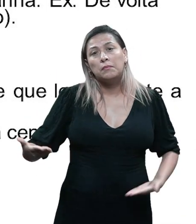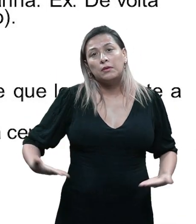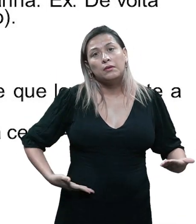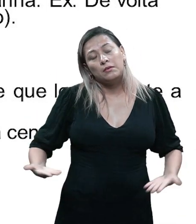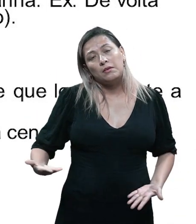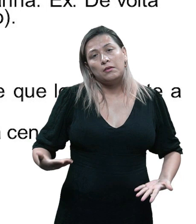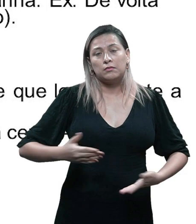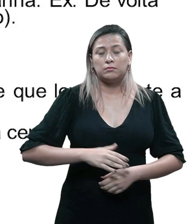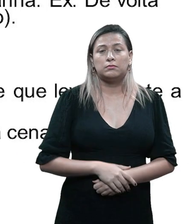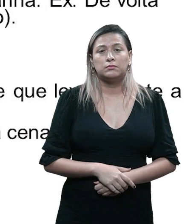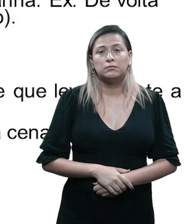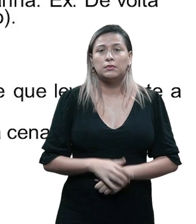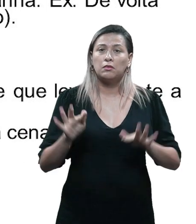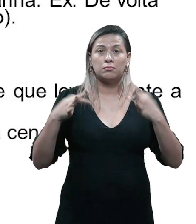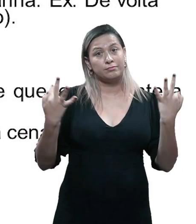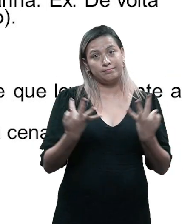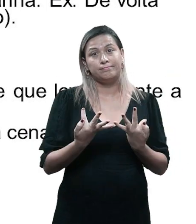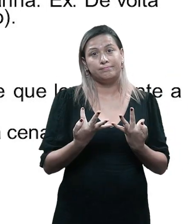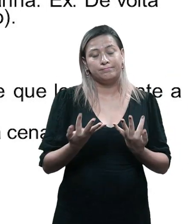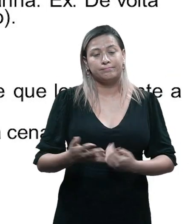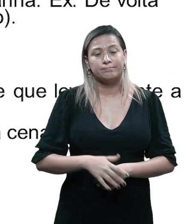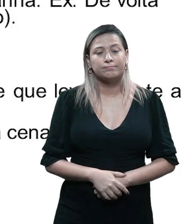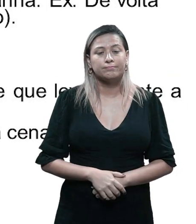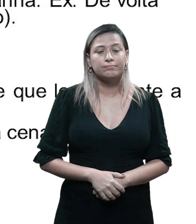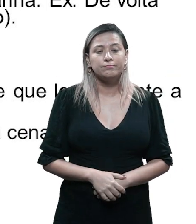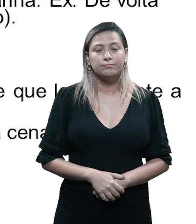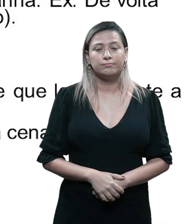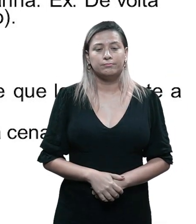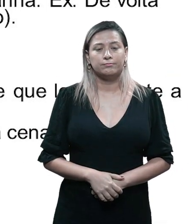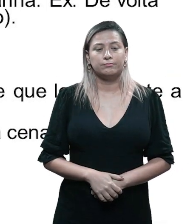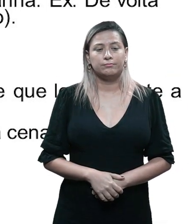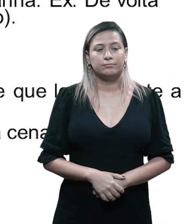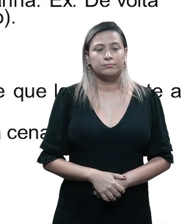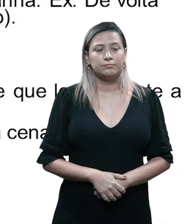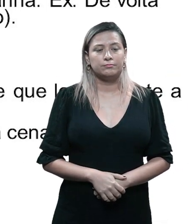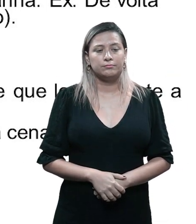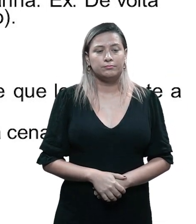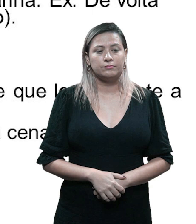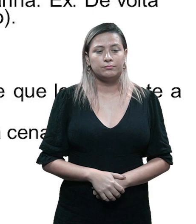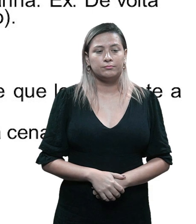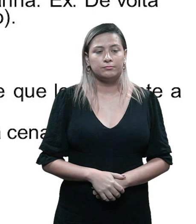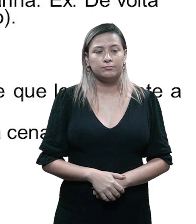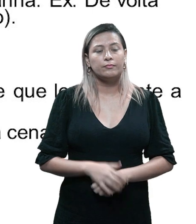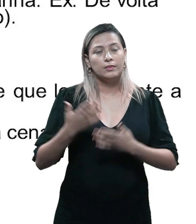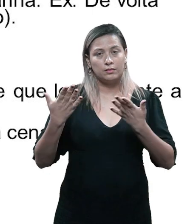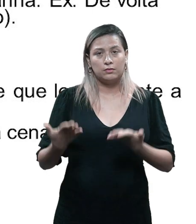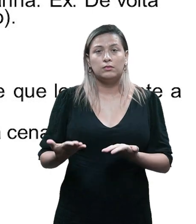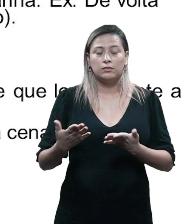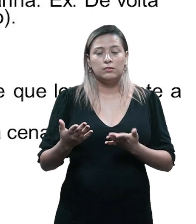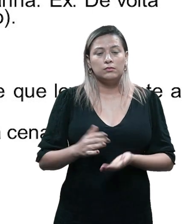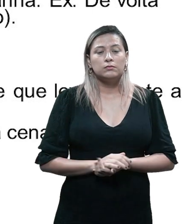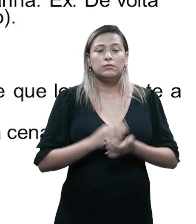é a empregada da funcionária doméstica da família, certo? Então, a ação e a atividade vão